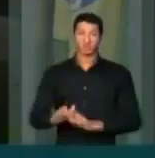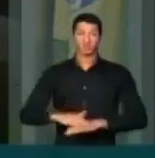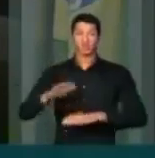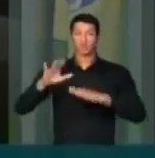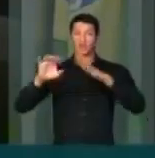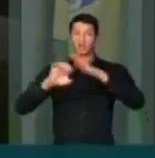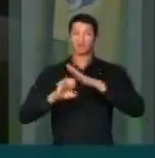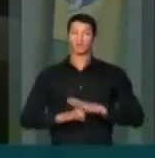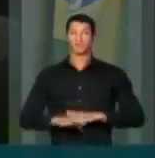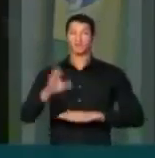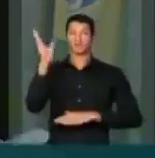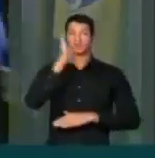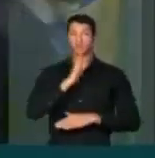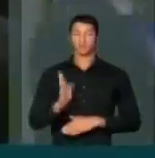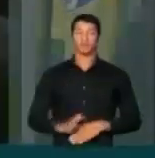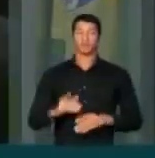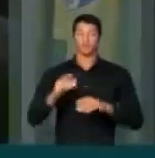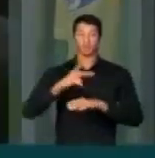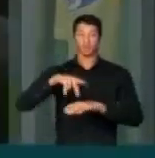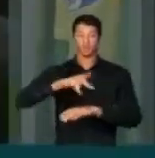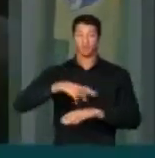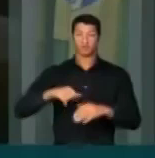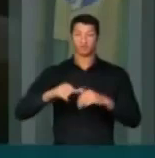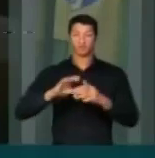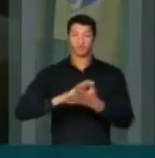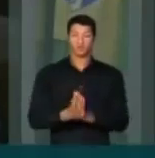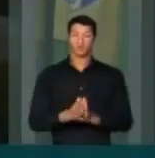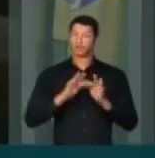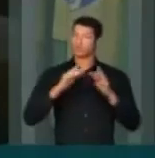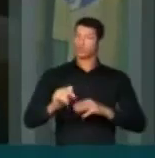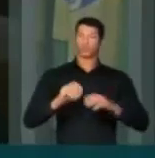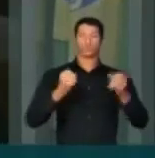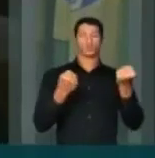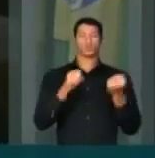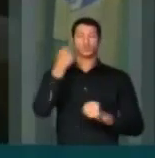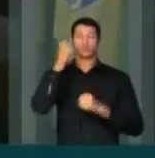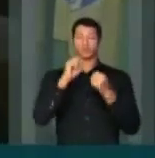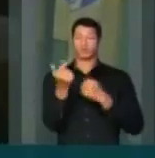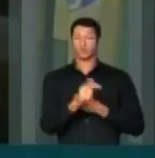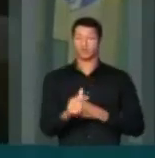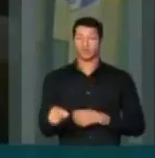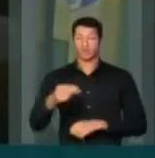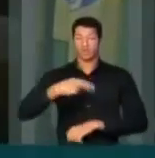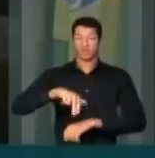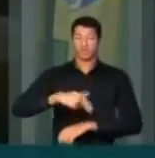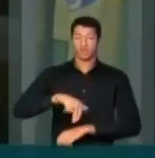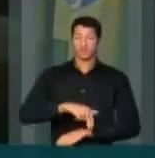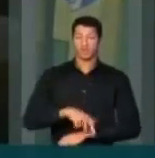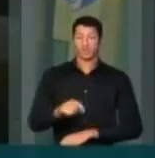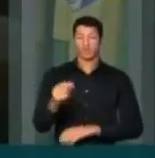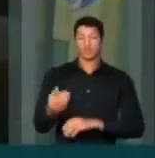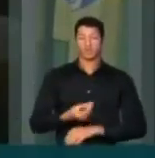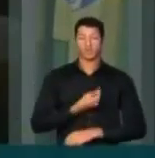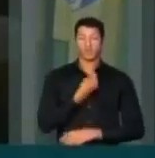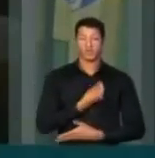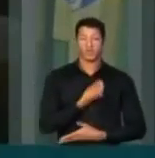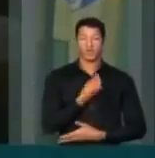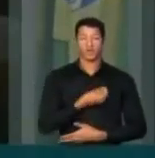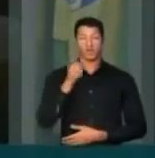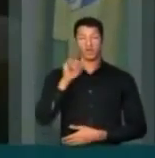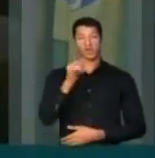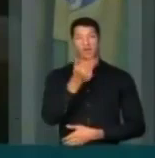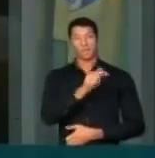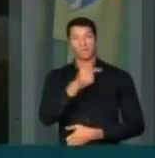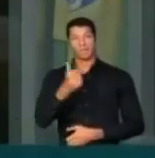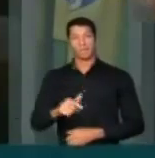empresa do país destruída. E todo o setor industrial. Não há nação que sobreviva se